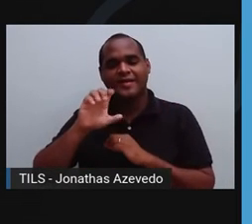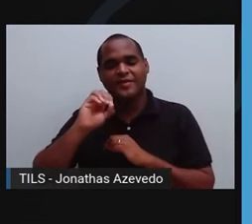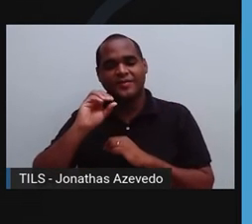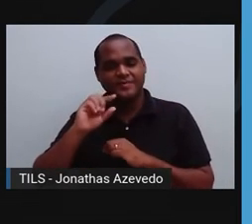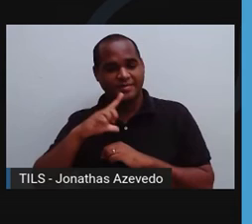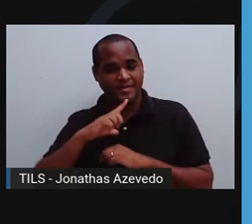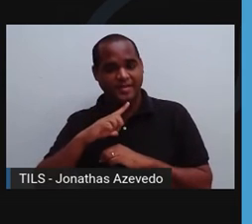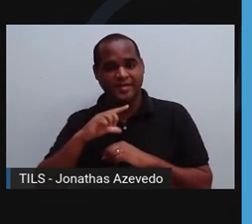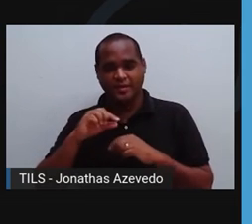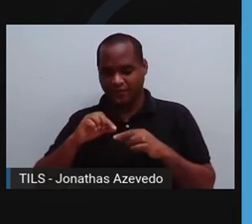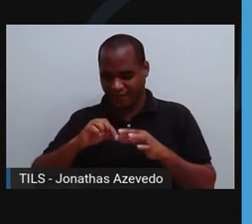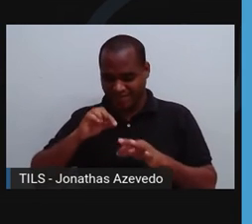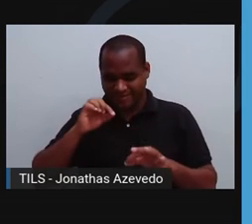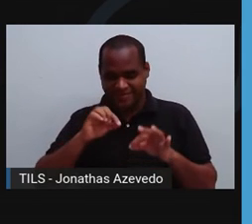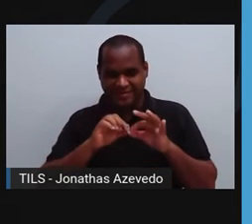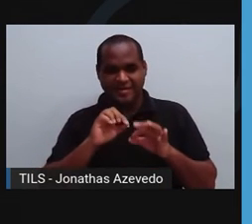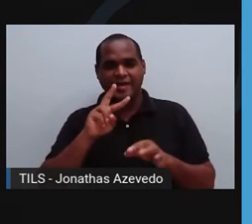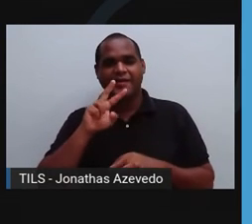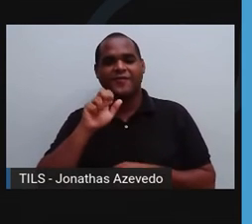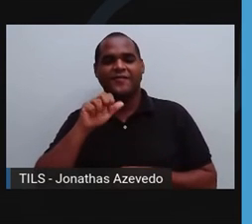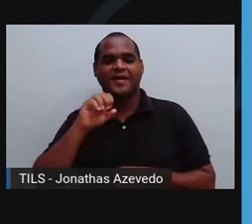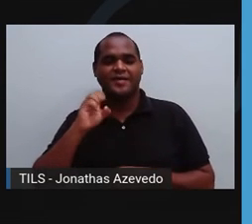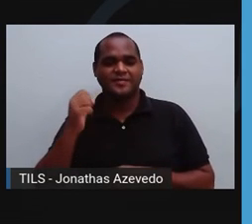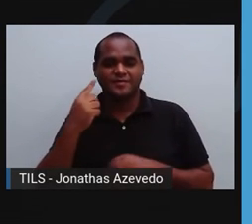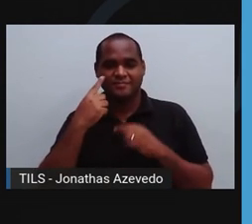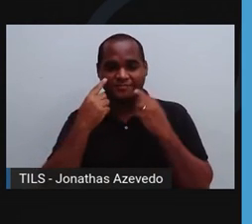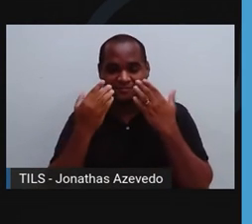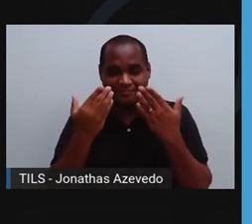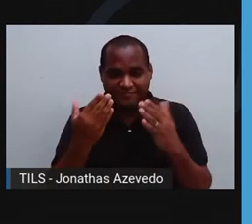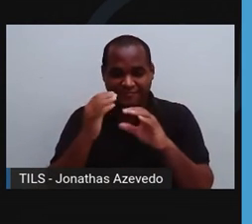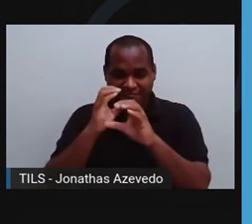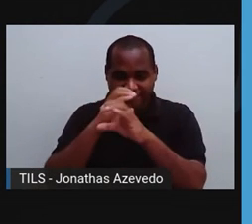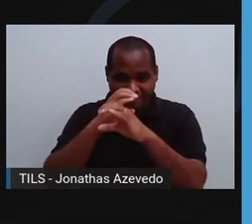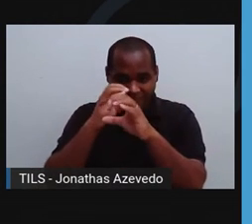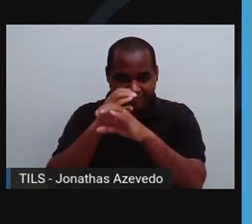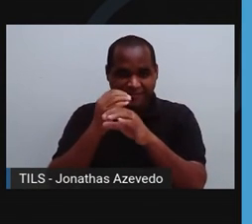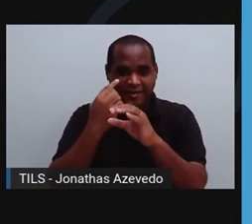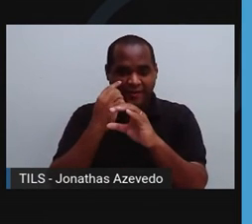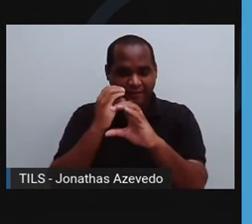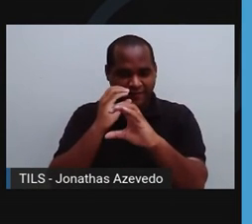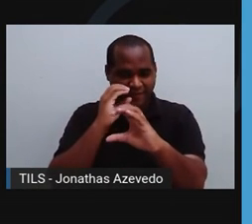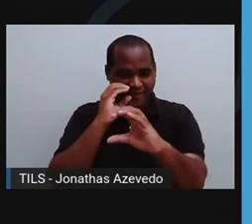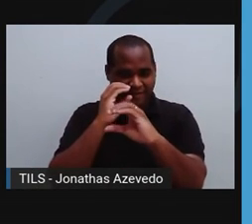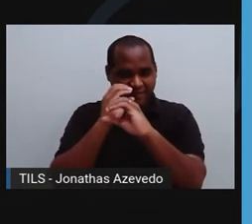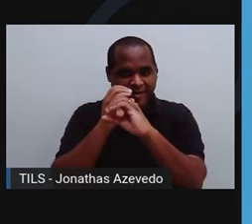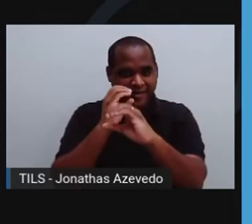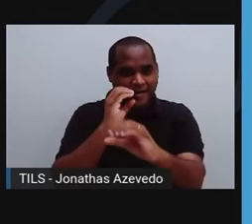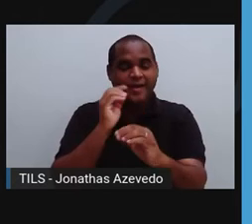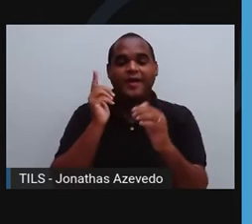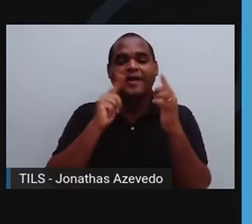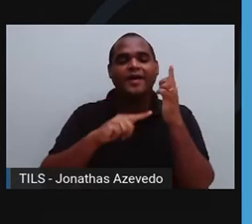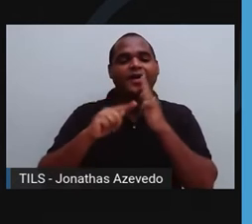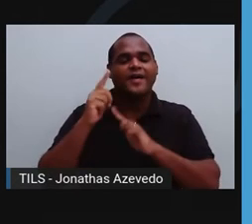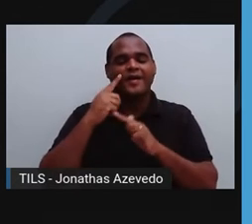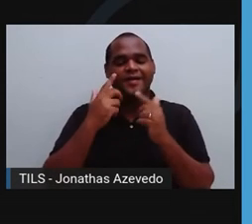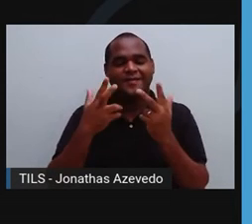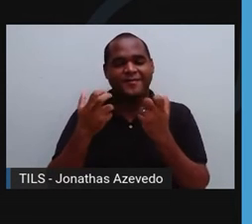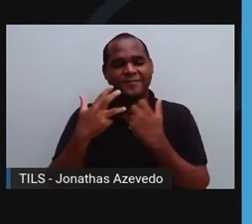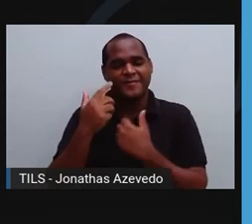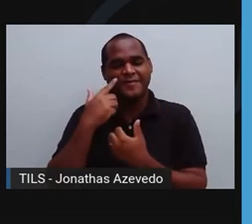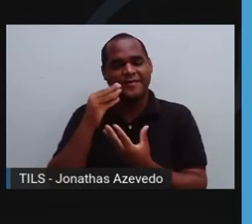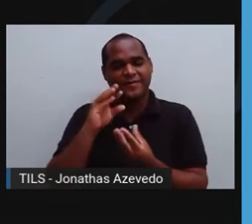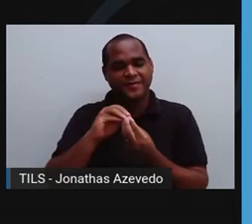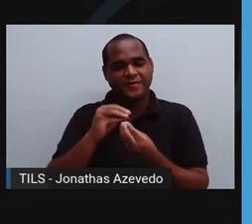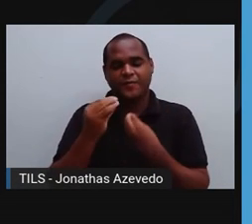linfáticos. Aproximando bastante de uma forma que a gente consiga ver bem a nível